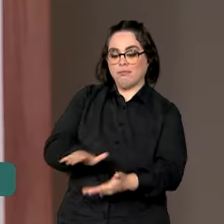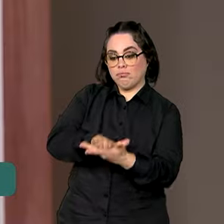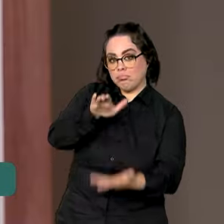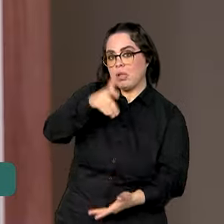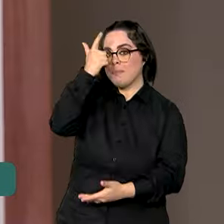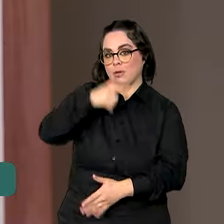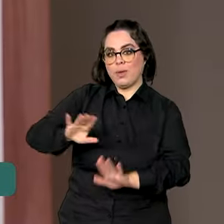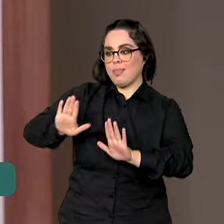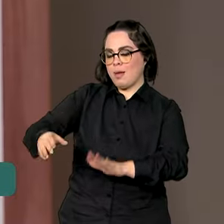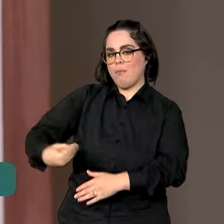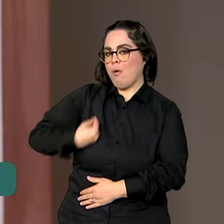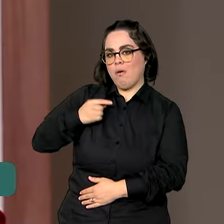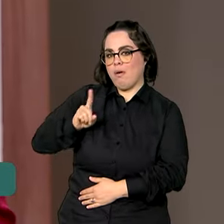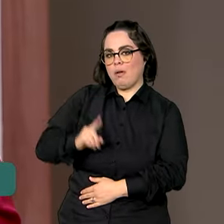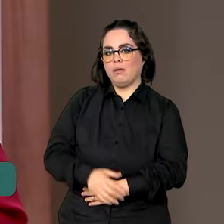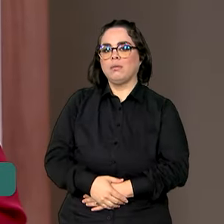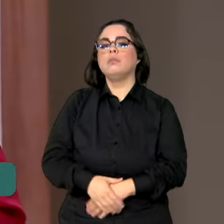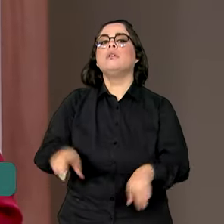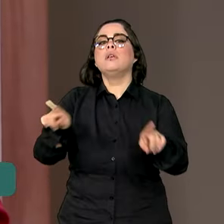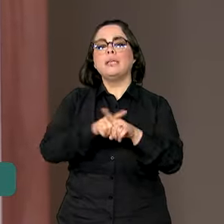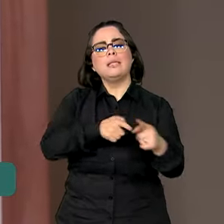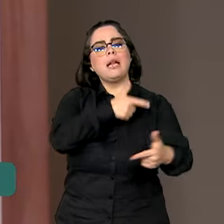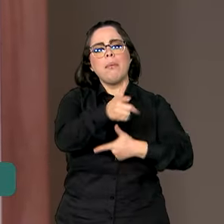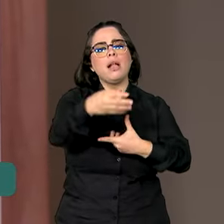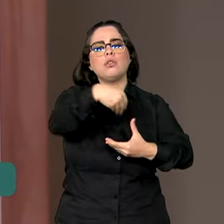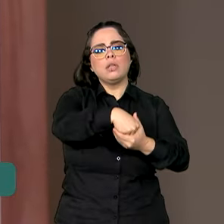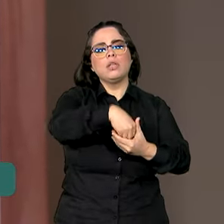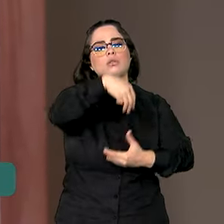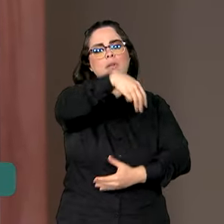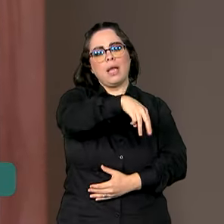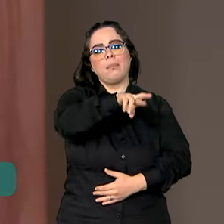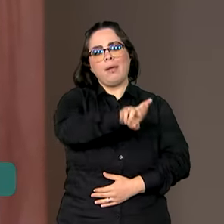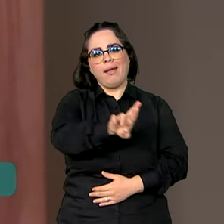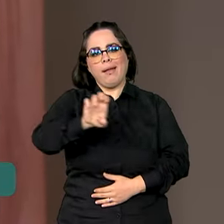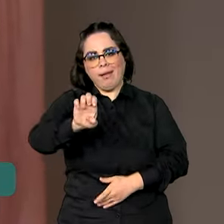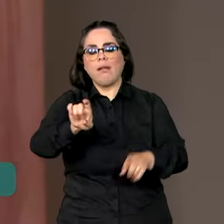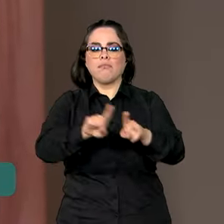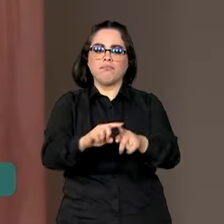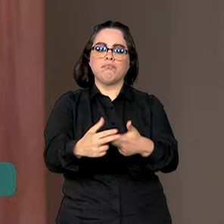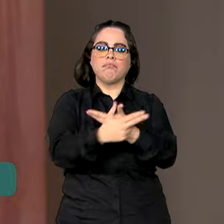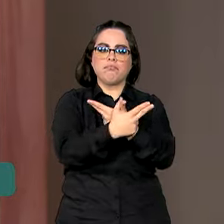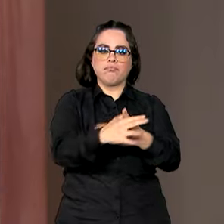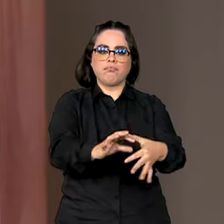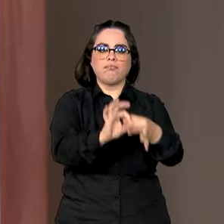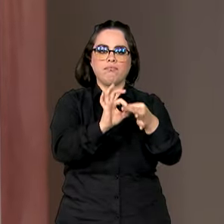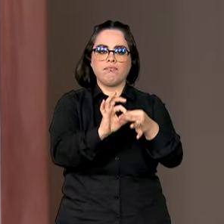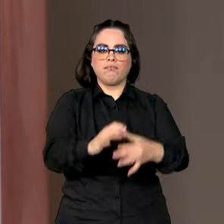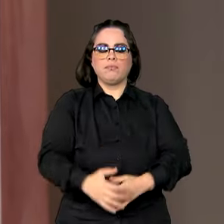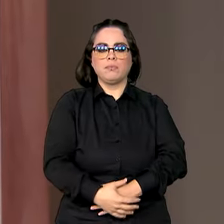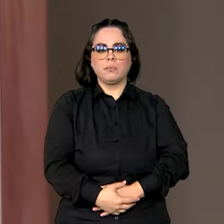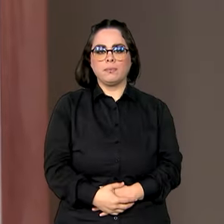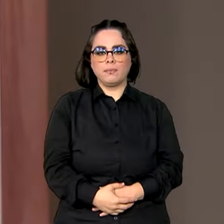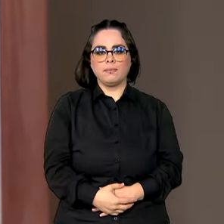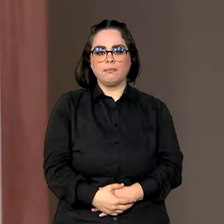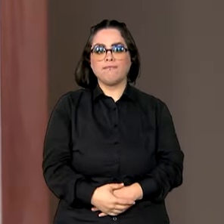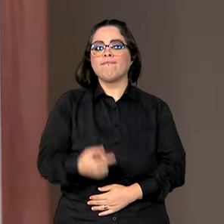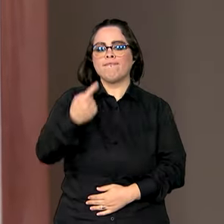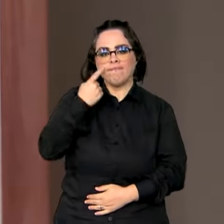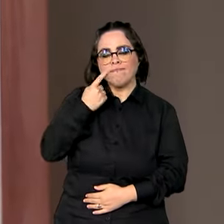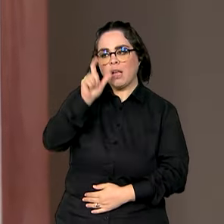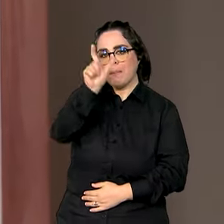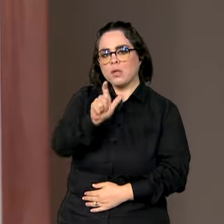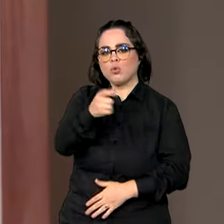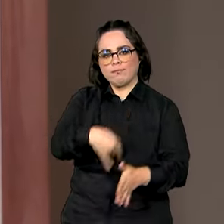residentes no país. Um trabalho que envolve equipes do Ministério das Relações Exteriores e da Força Aérea Brasileira. E olha, os